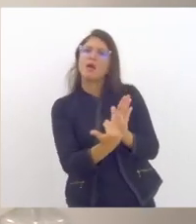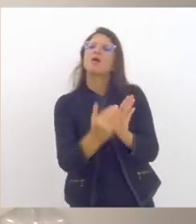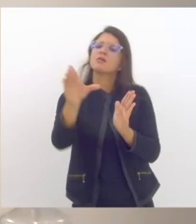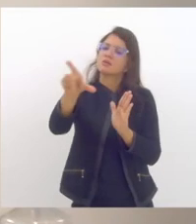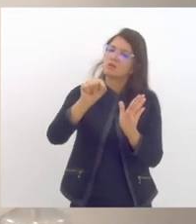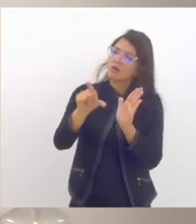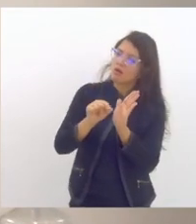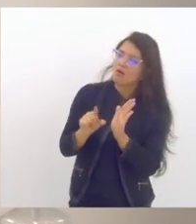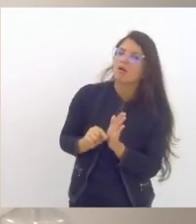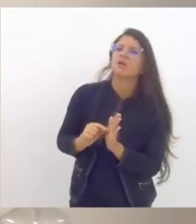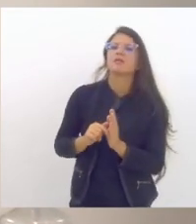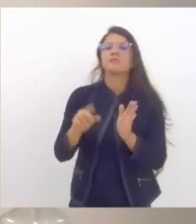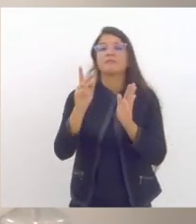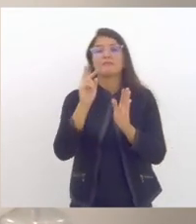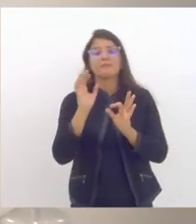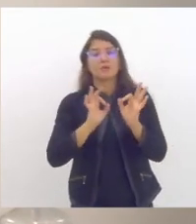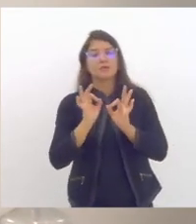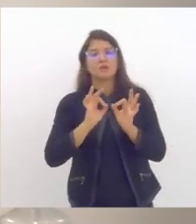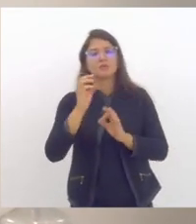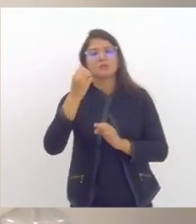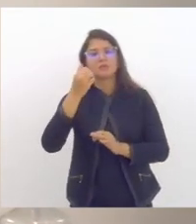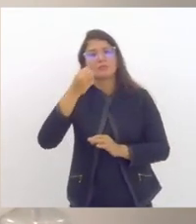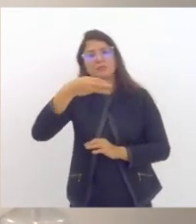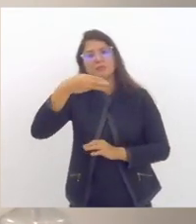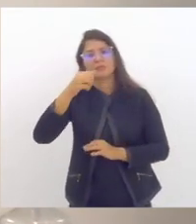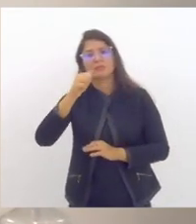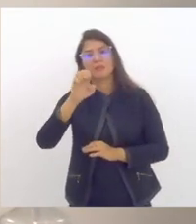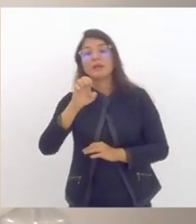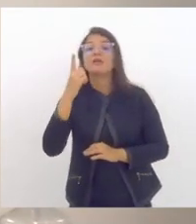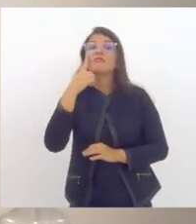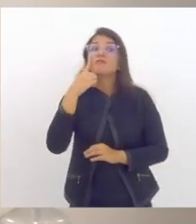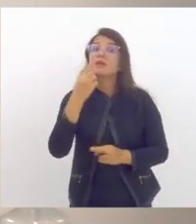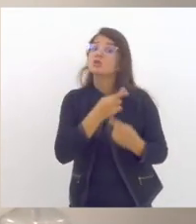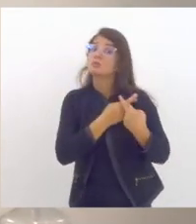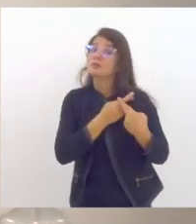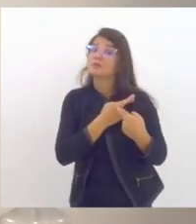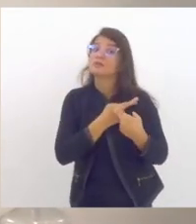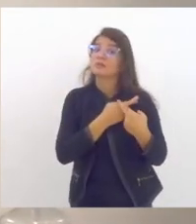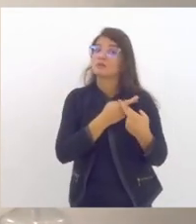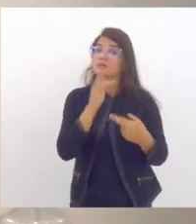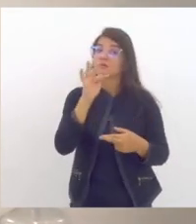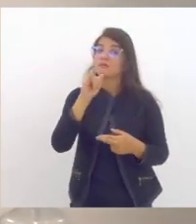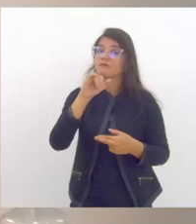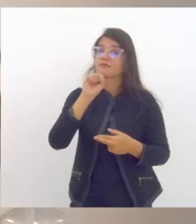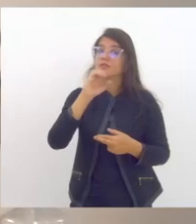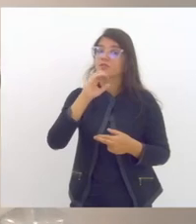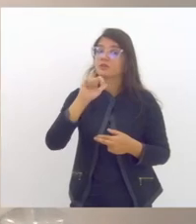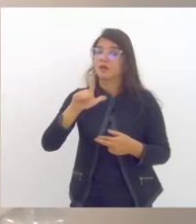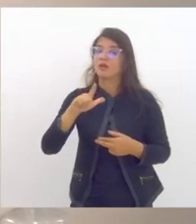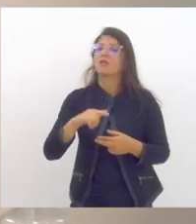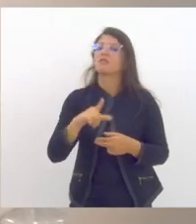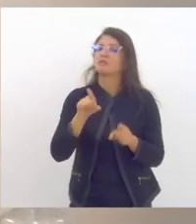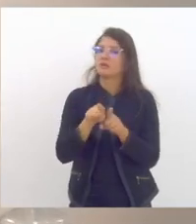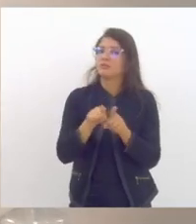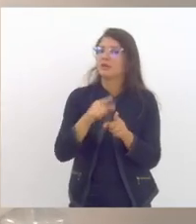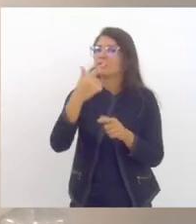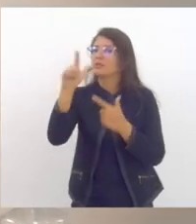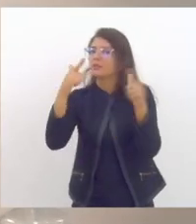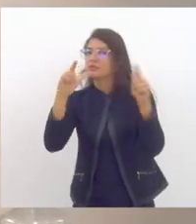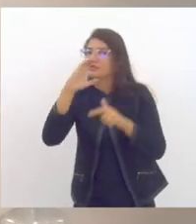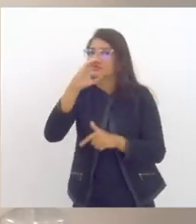averiguar se isso é possível diante da lei de responsabilidade fiscal e diante da decisão que por conta dos fantasmas no CPERJ